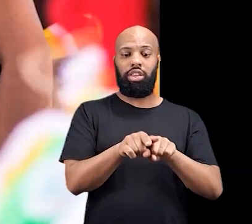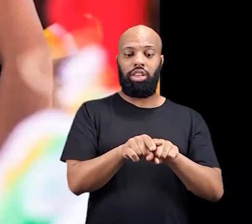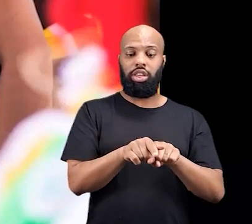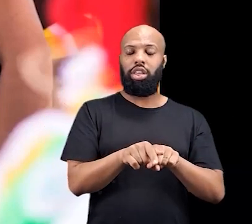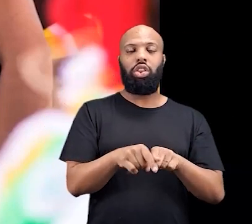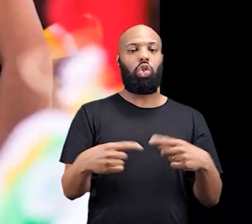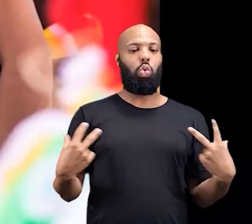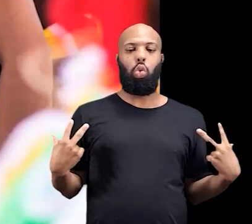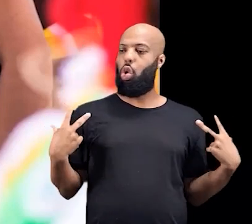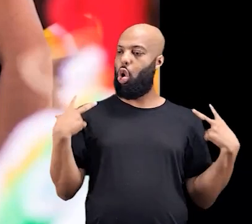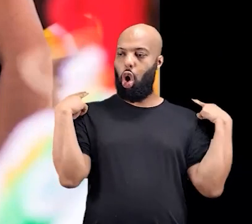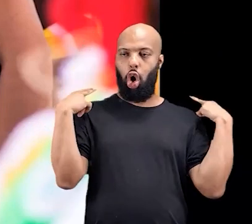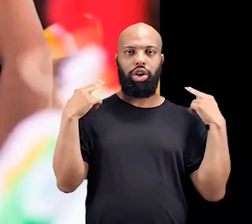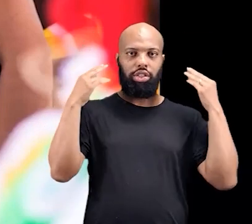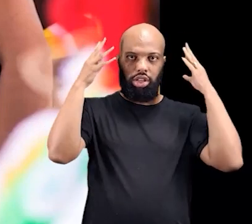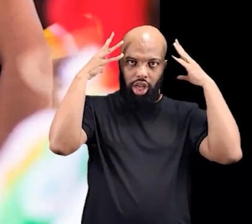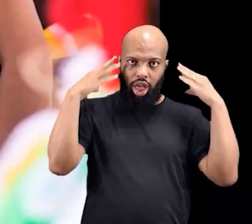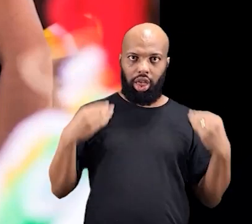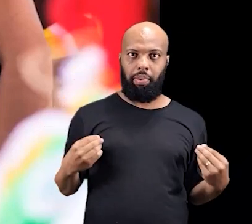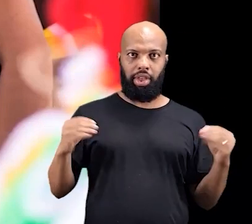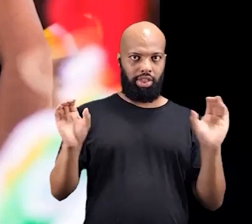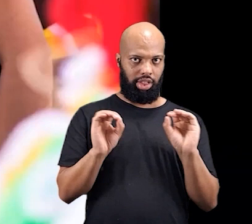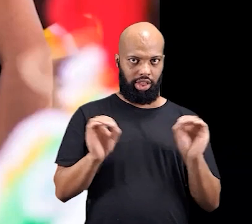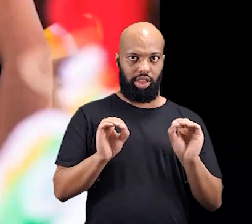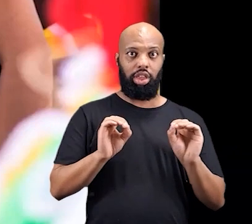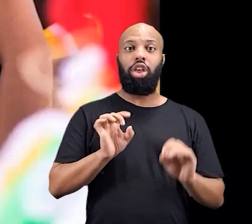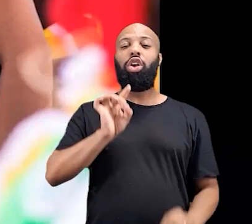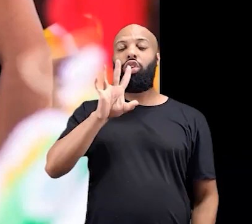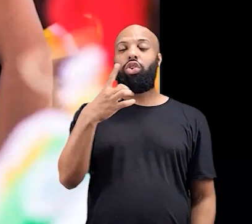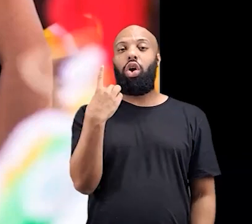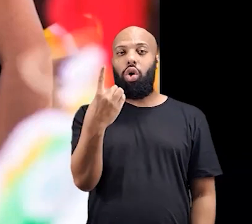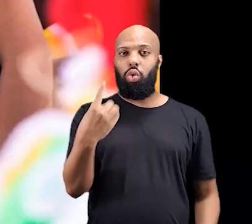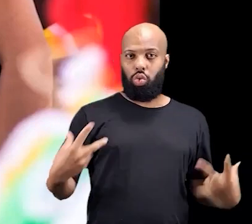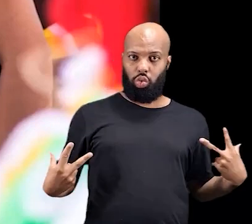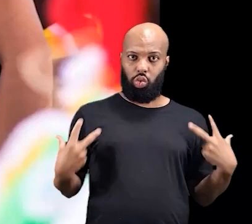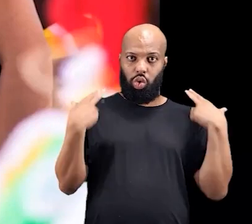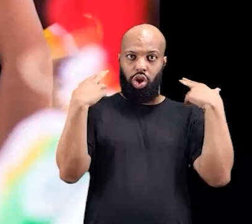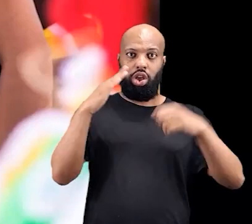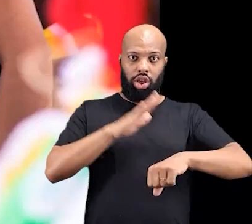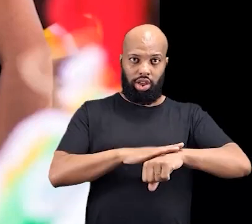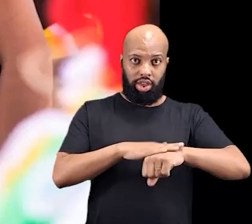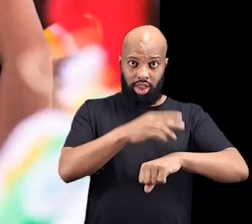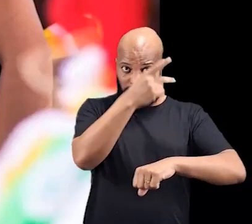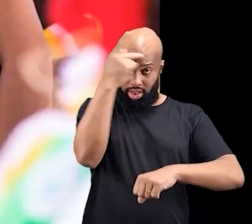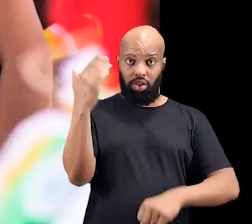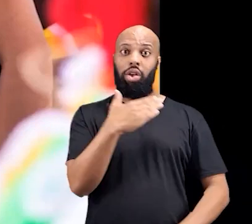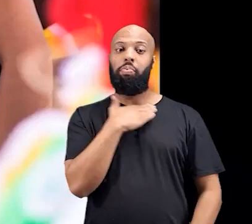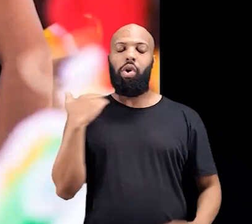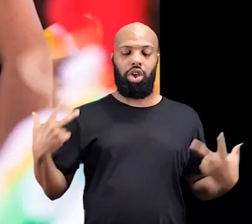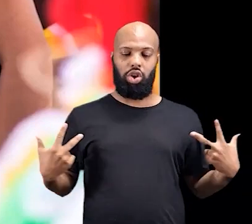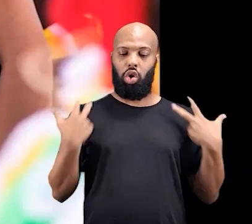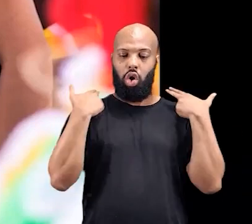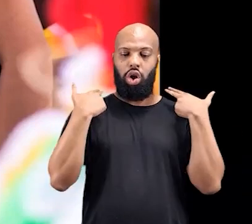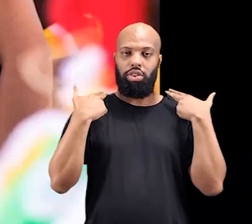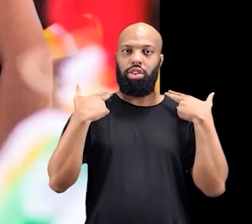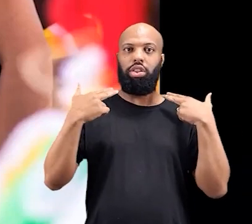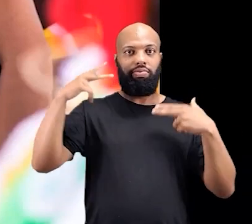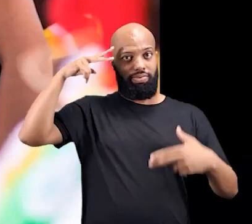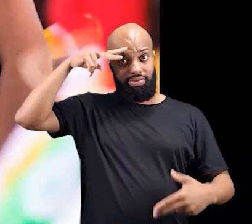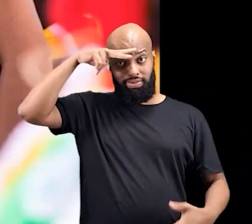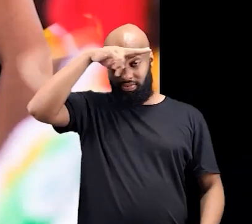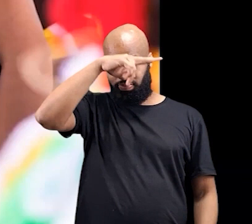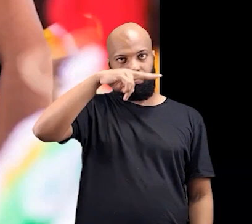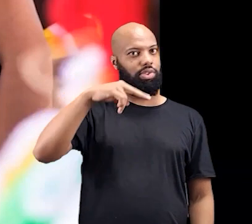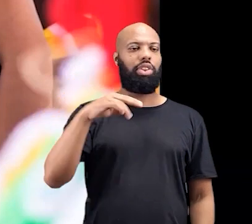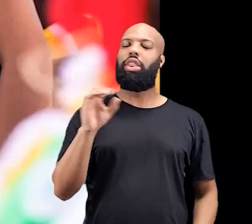festividade e também não corta o cabelo. Na verdade, acontece um corte de cabelo logo que a pessoa faz a passagem, mas